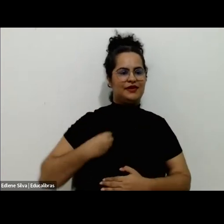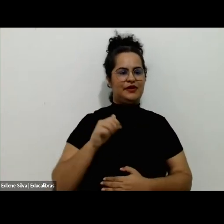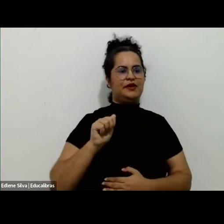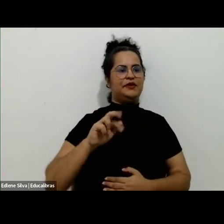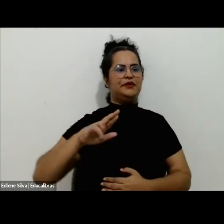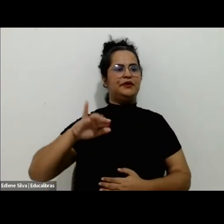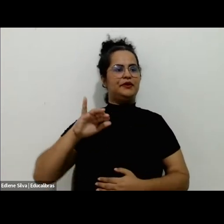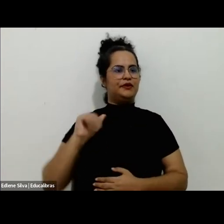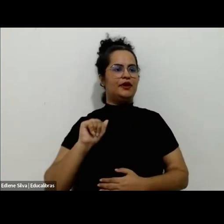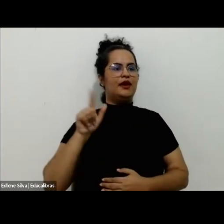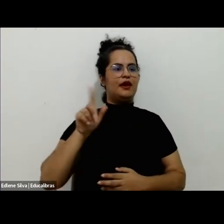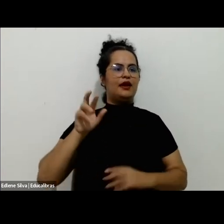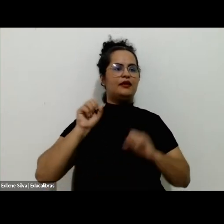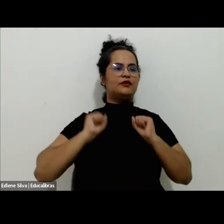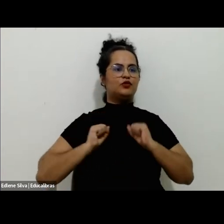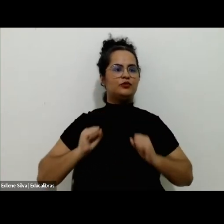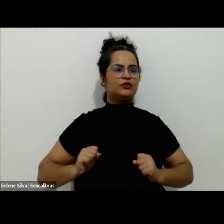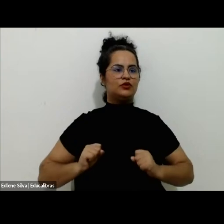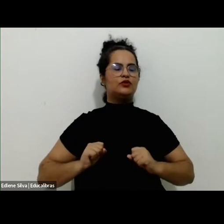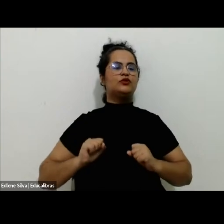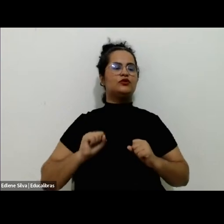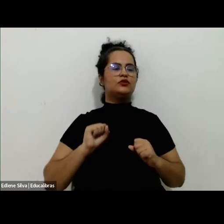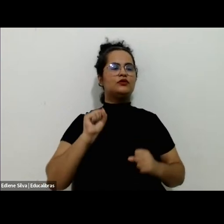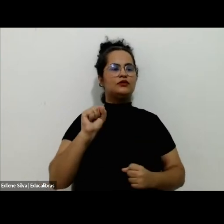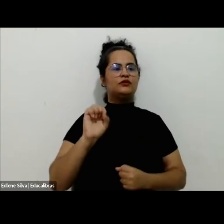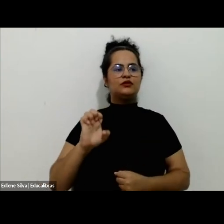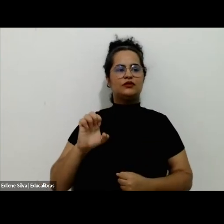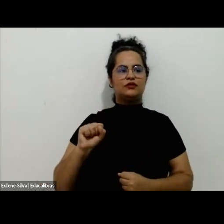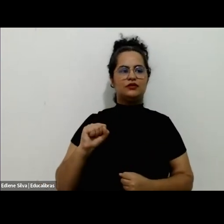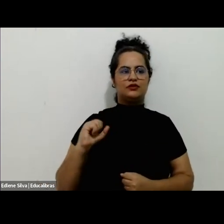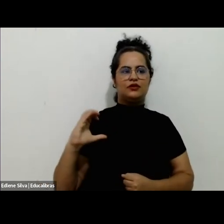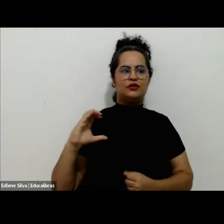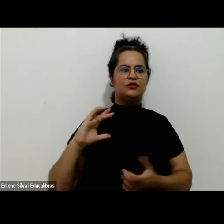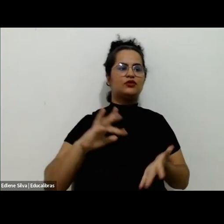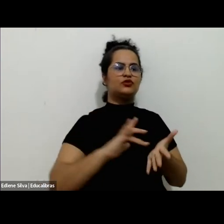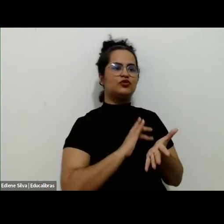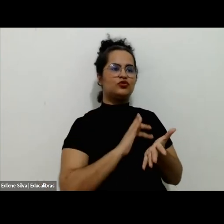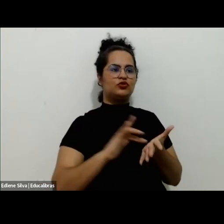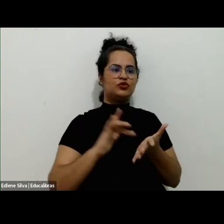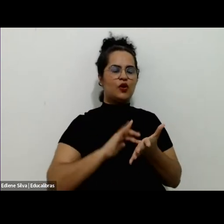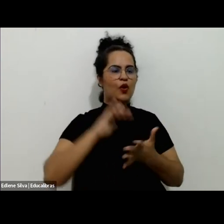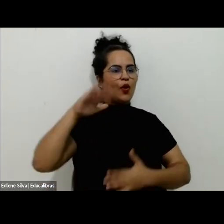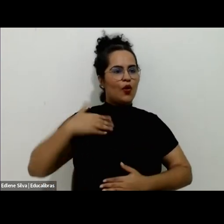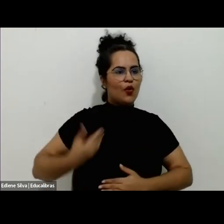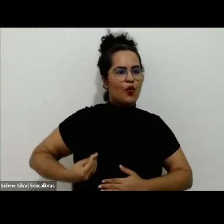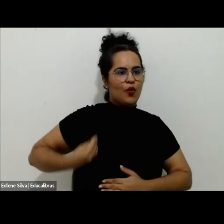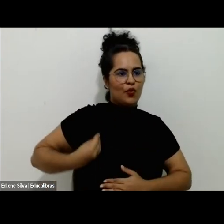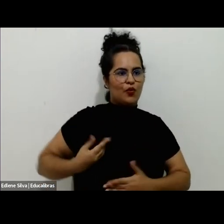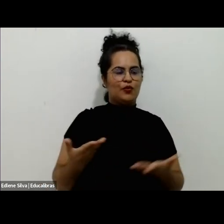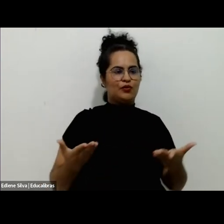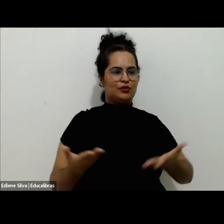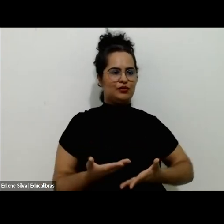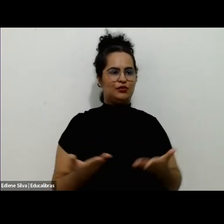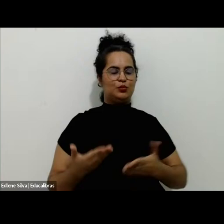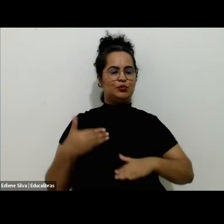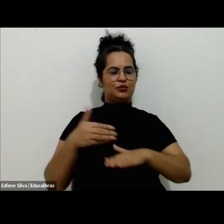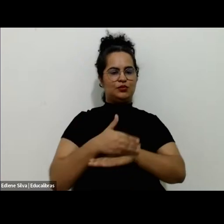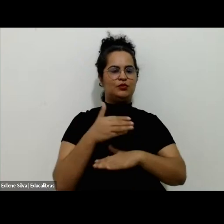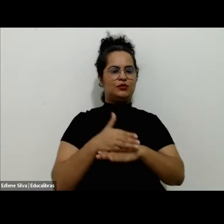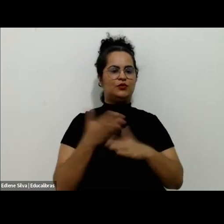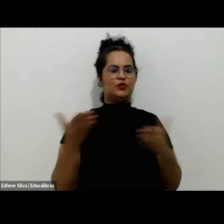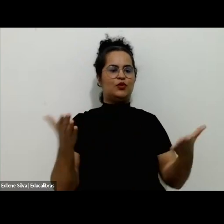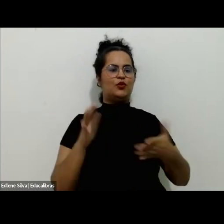a superintendente do Sesc Digital. É uma honra tê-la aqui, tê-la aqui, professora, e participar com a gente desse contexto